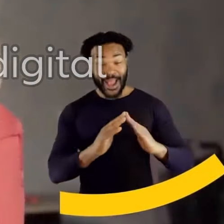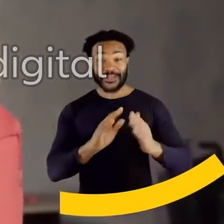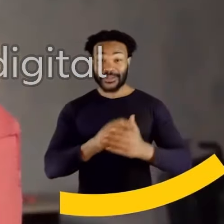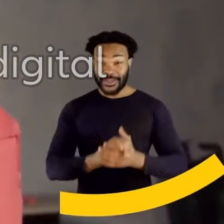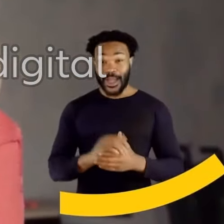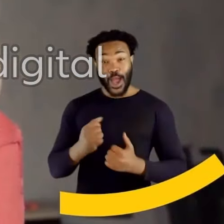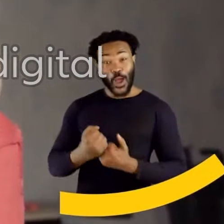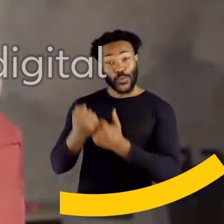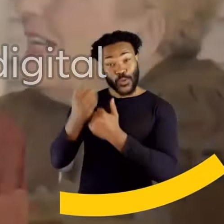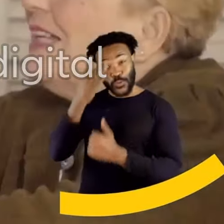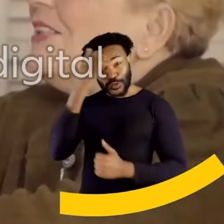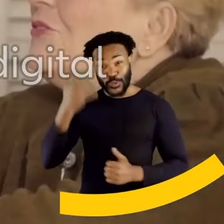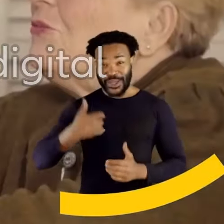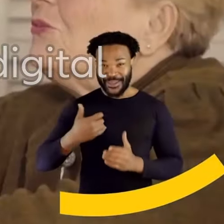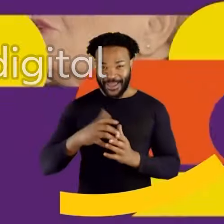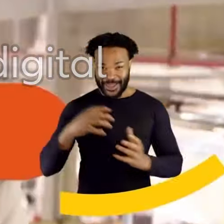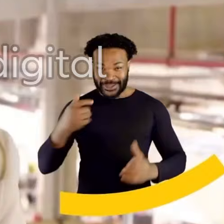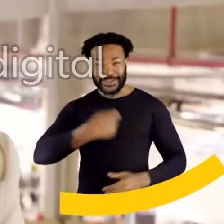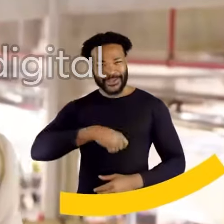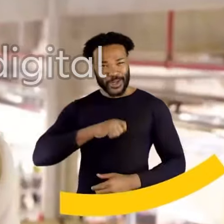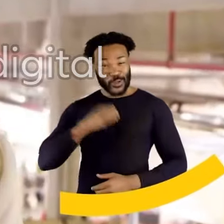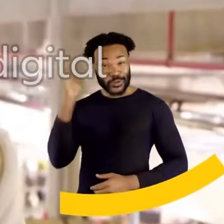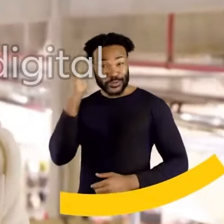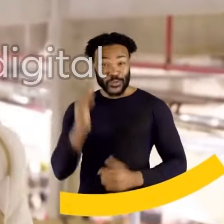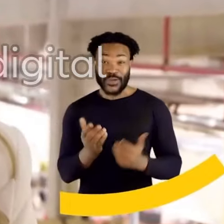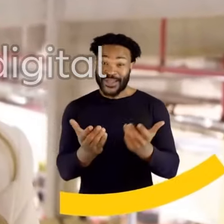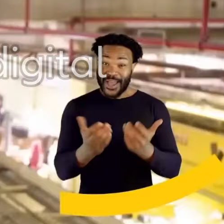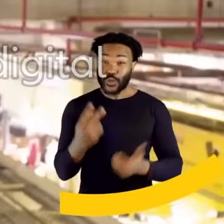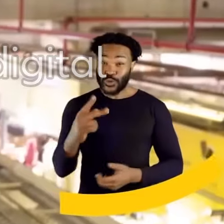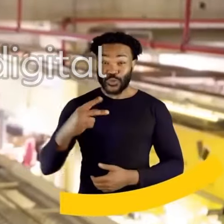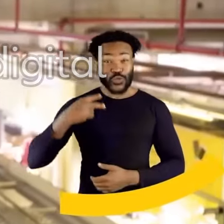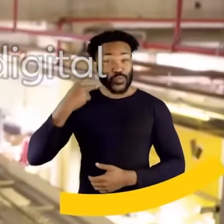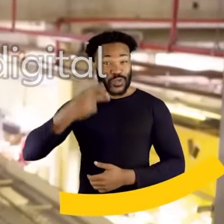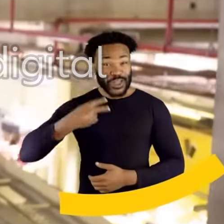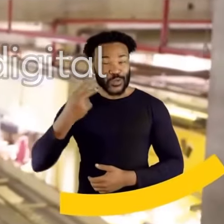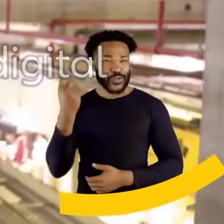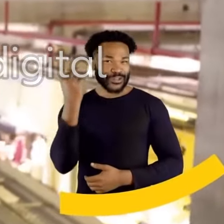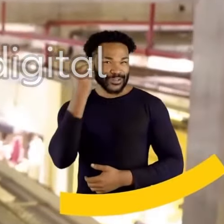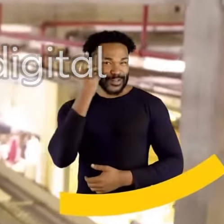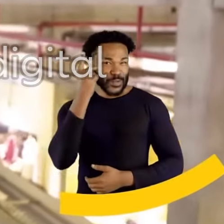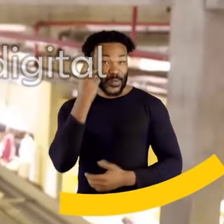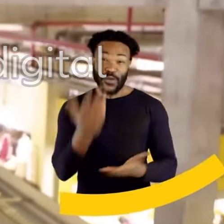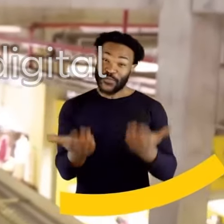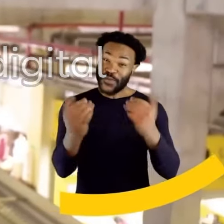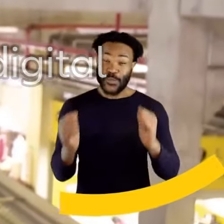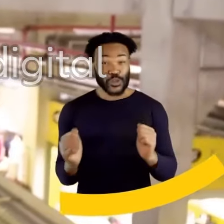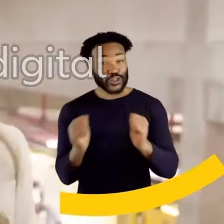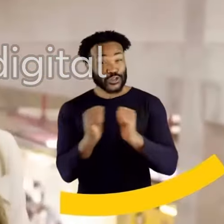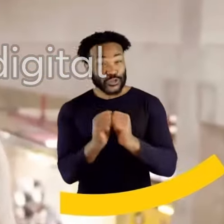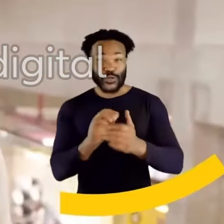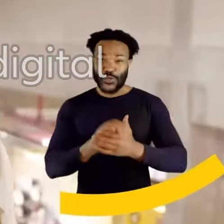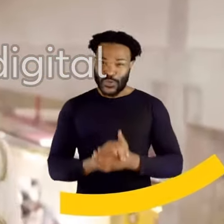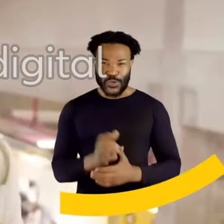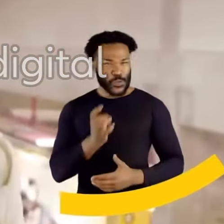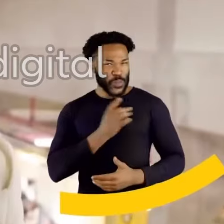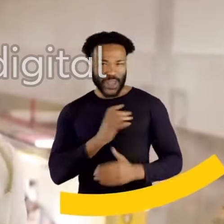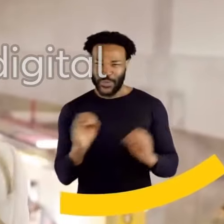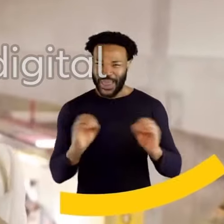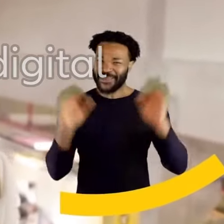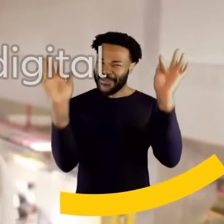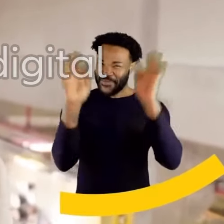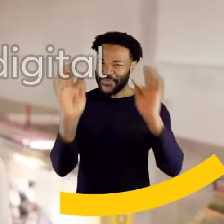doméstica e a favor dos idosos. Eu sou a Zilu Camargo, quero ser sua vereadora por São Paulo. Vem comigo,